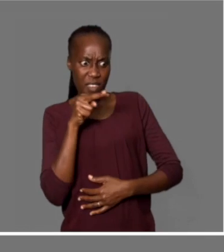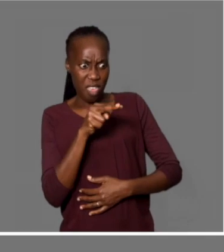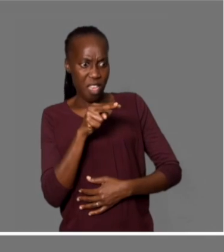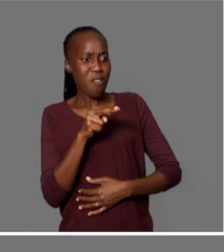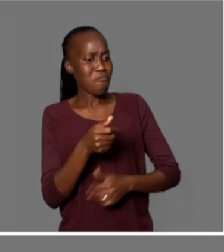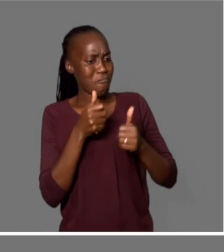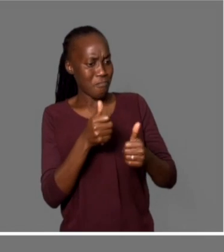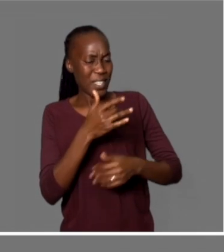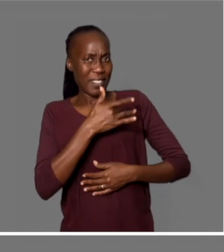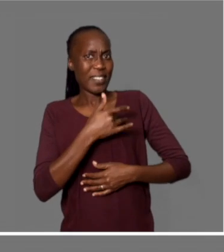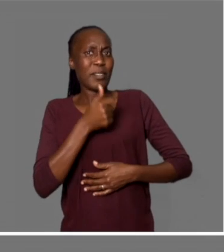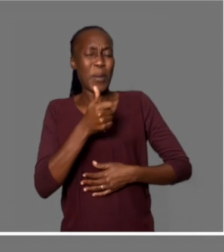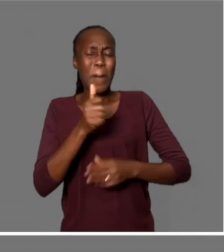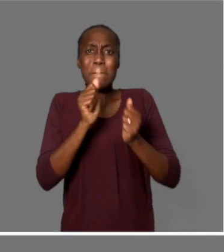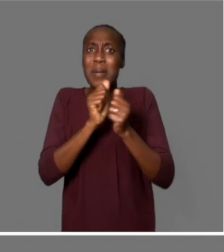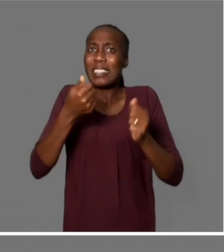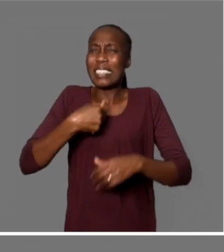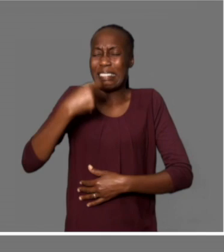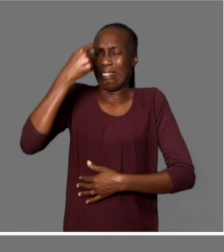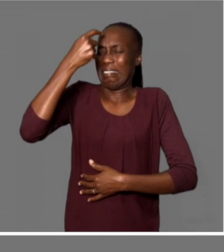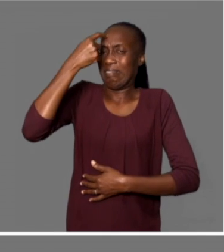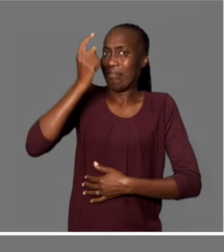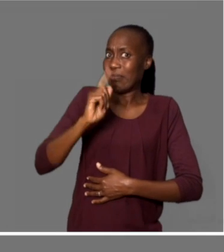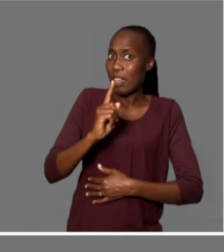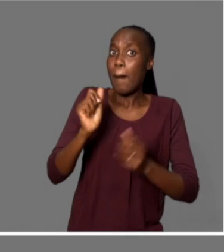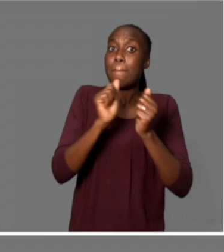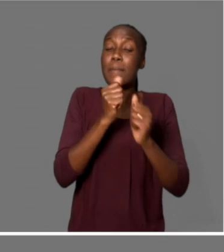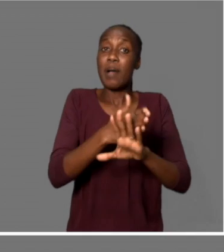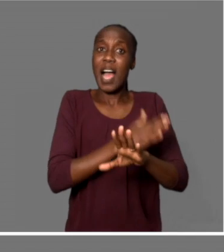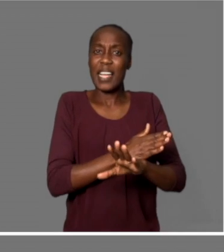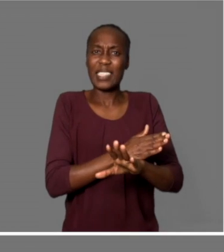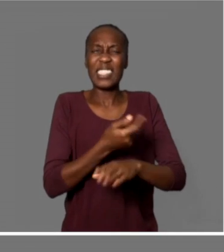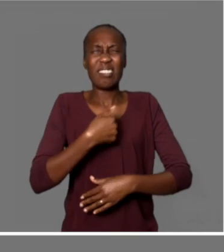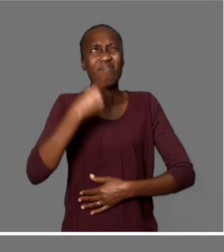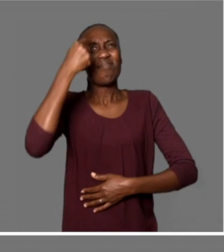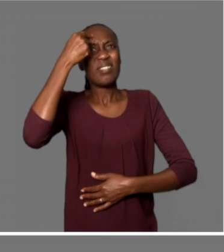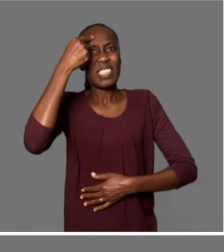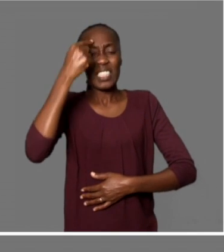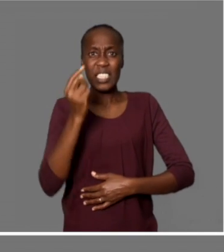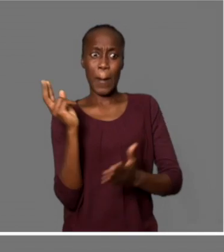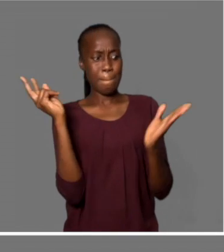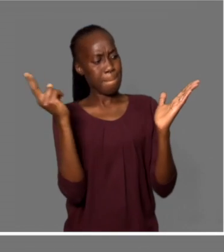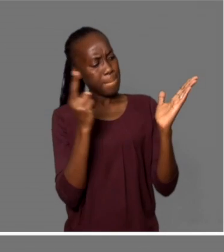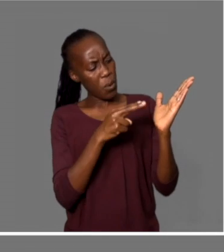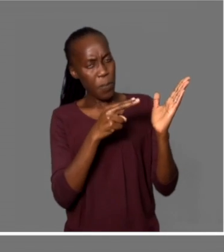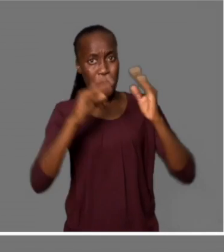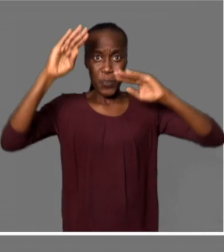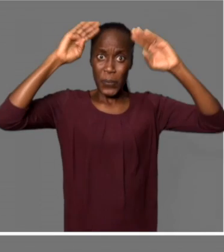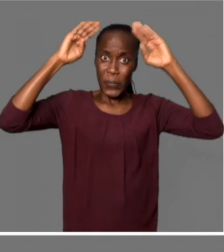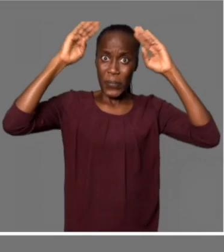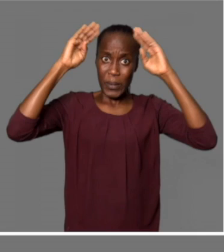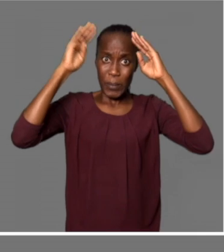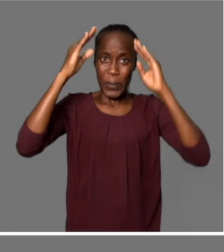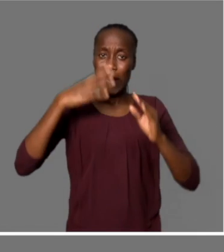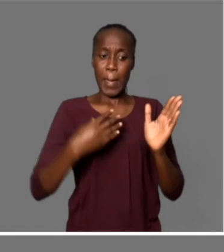bem do filho. Deu para perceber que a criança tem acompanhamento na medicina física e de habilitação. Vimos também alguns cartões que